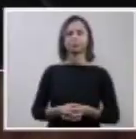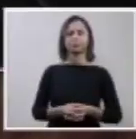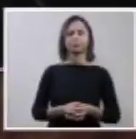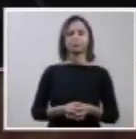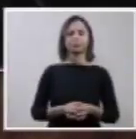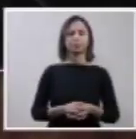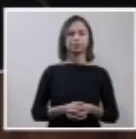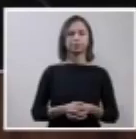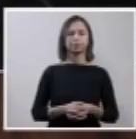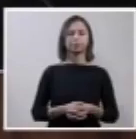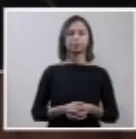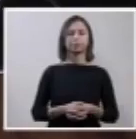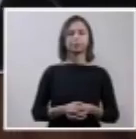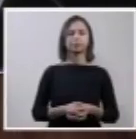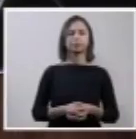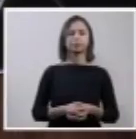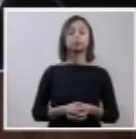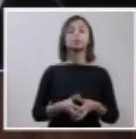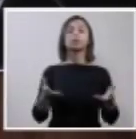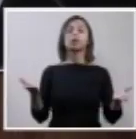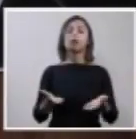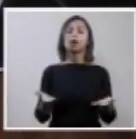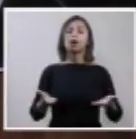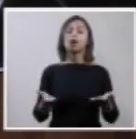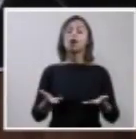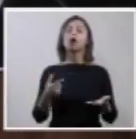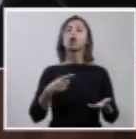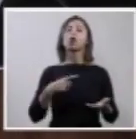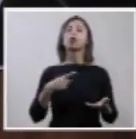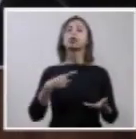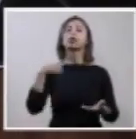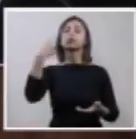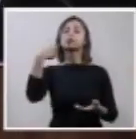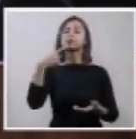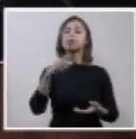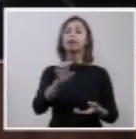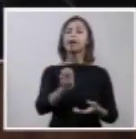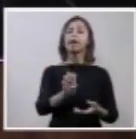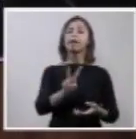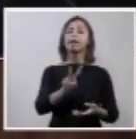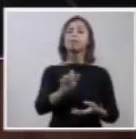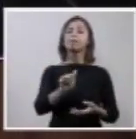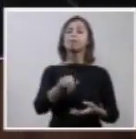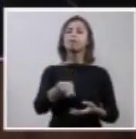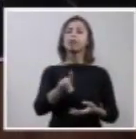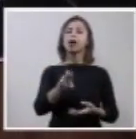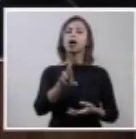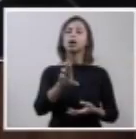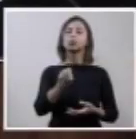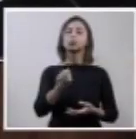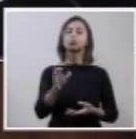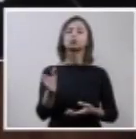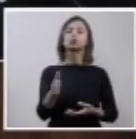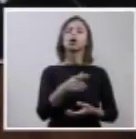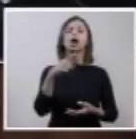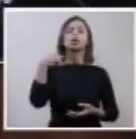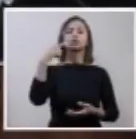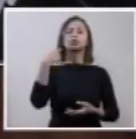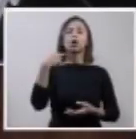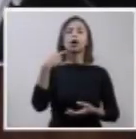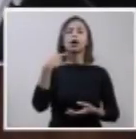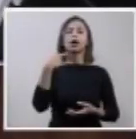Indago ao doutor Evandro Costa Gama, advogado da União,